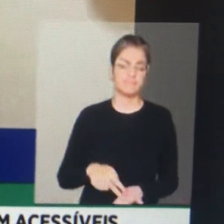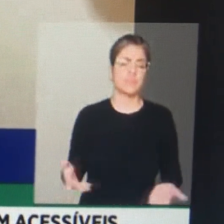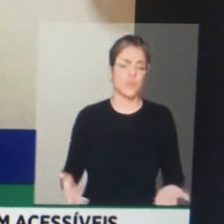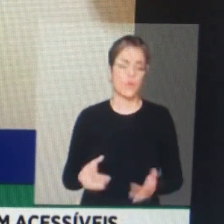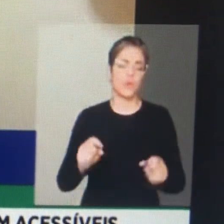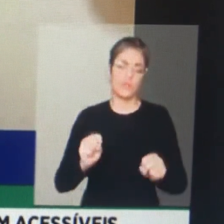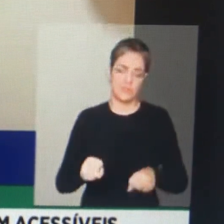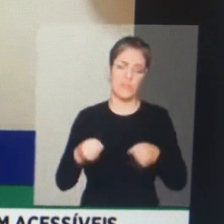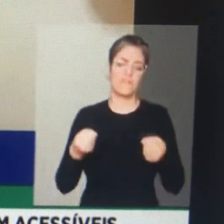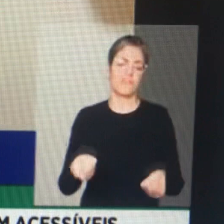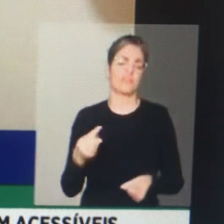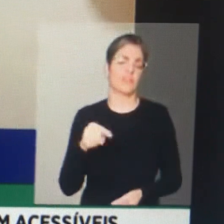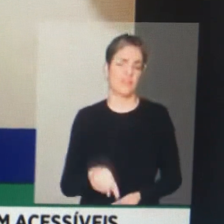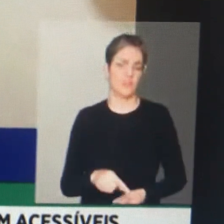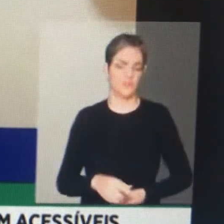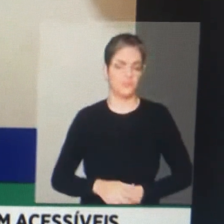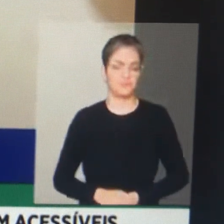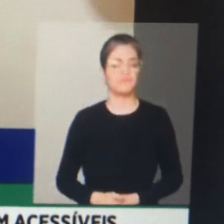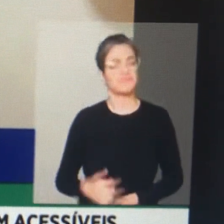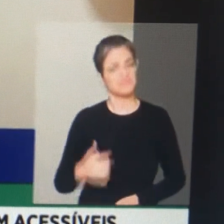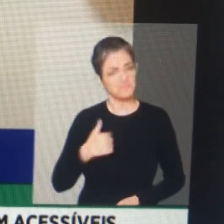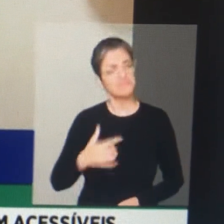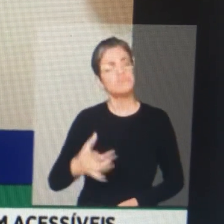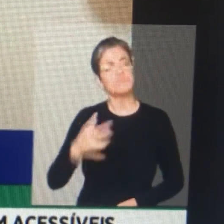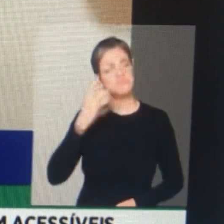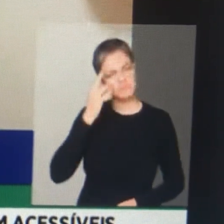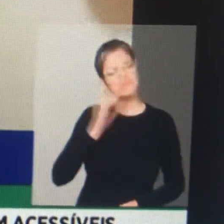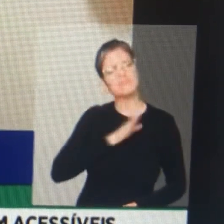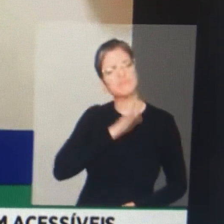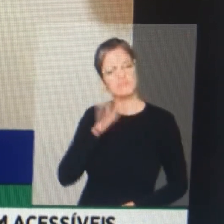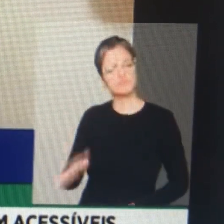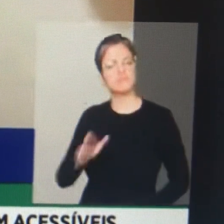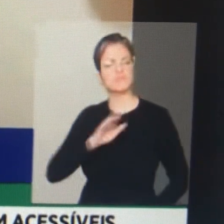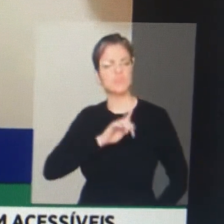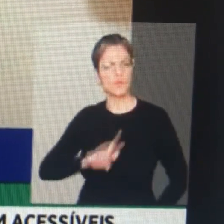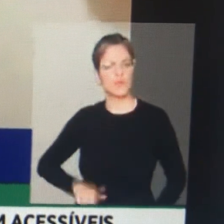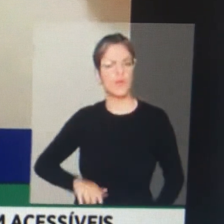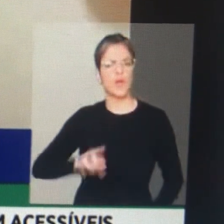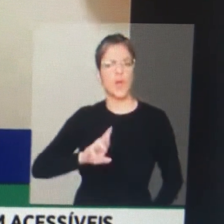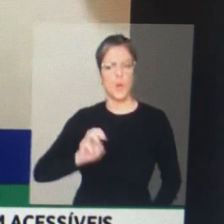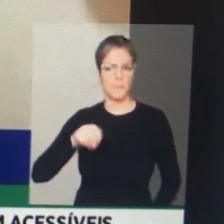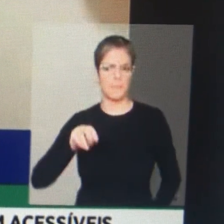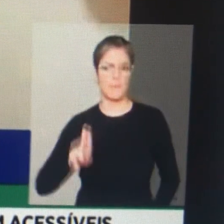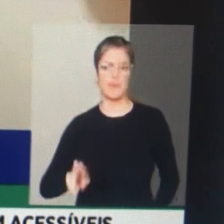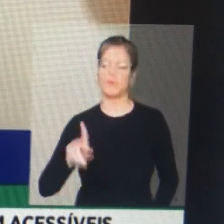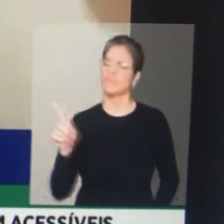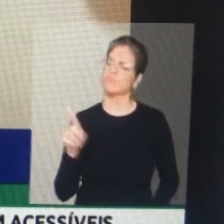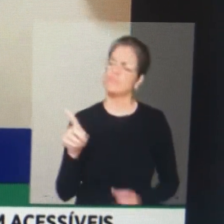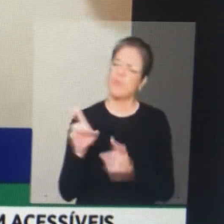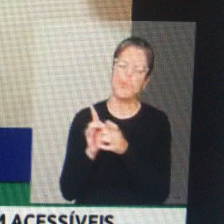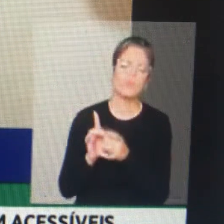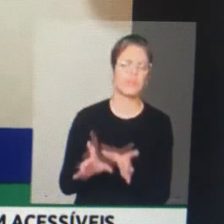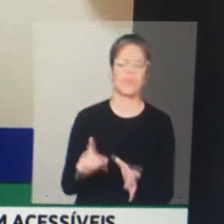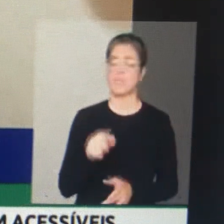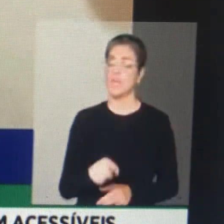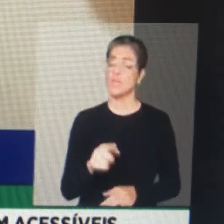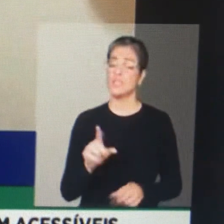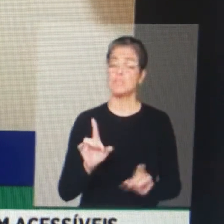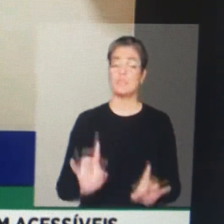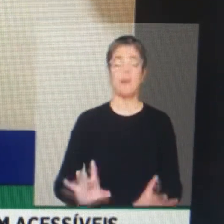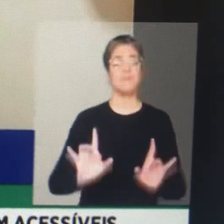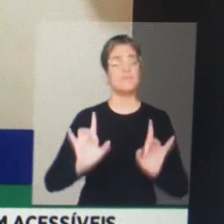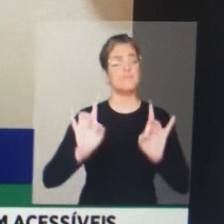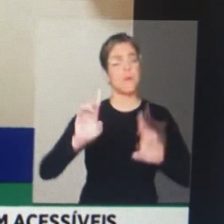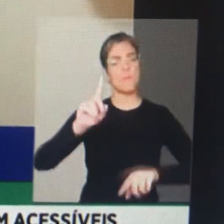e me encaminharei pessoalmente ao governador Romeu Zeno para não deixar que esse produto tão especial, uma